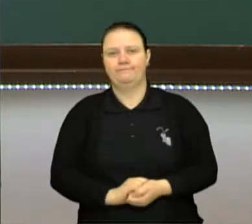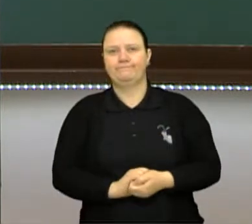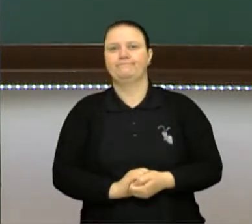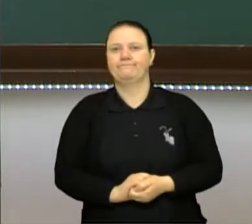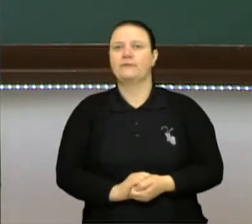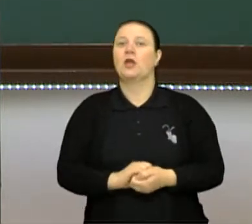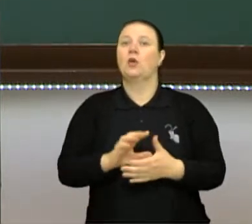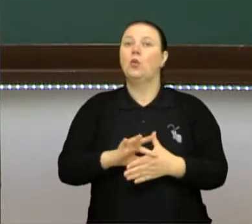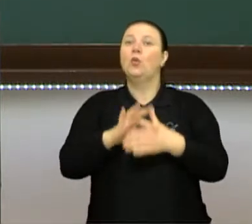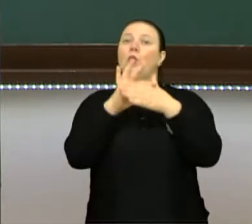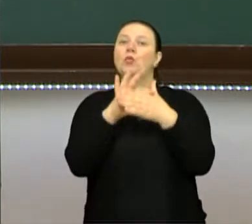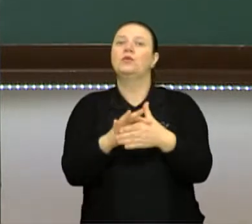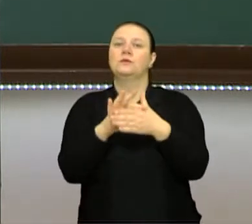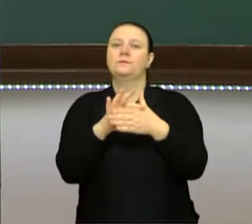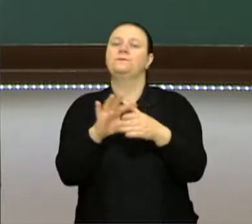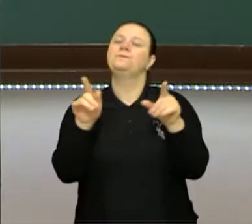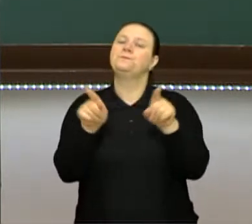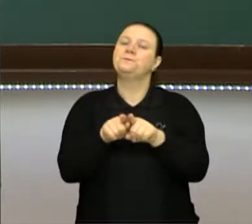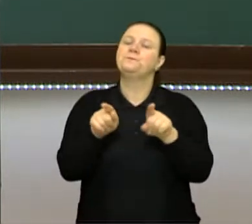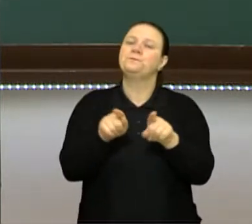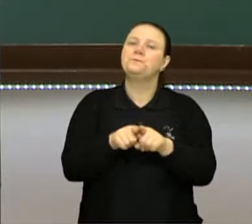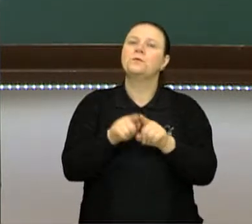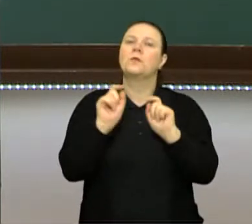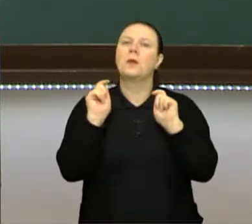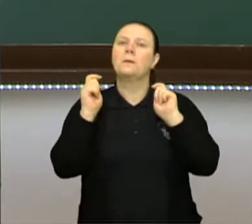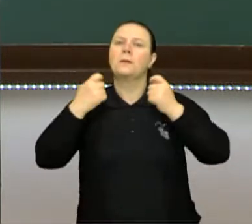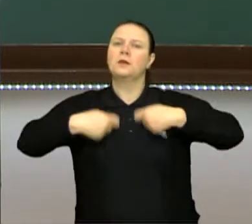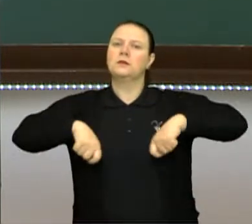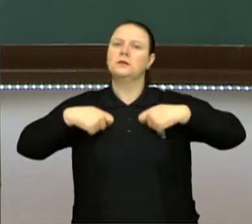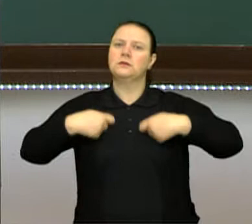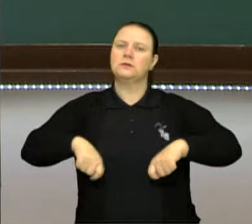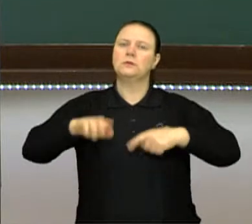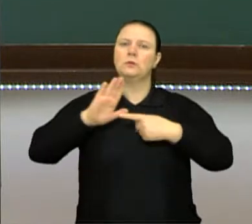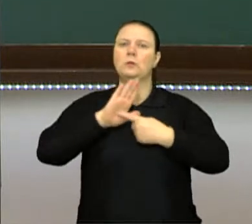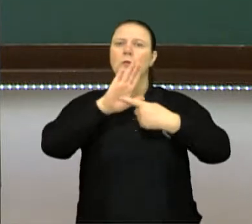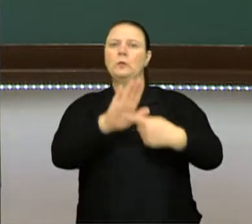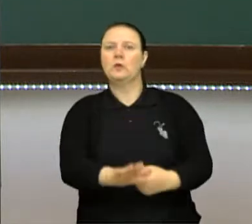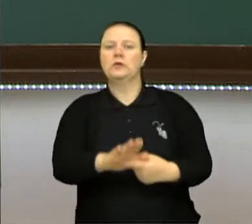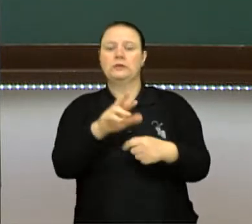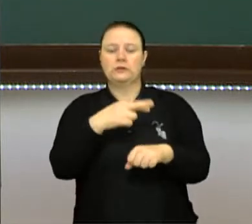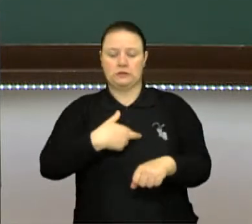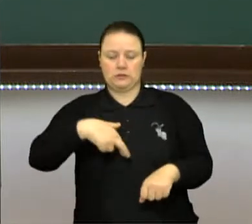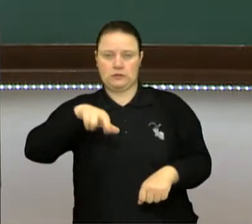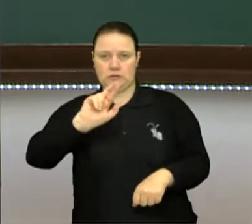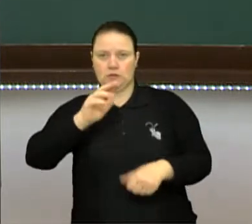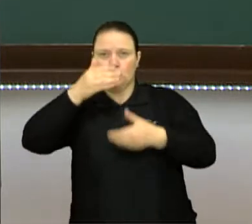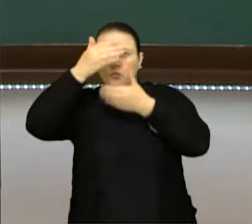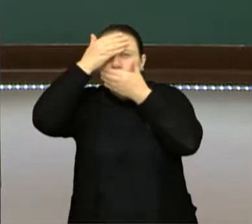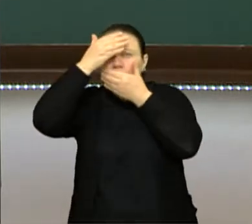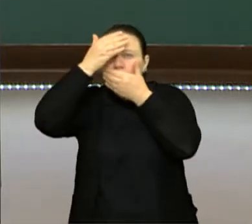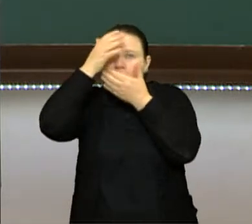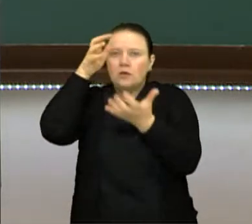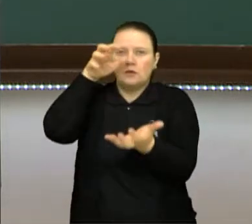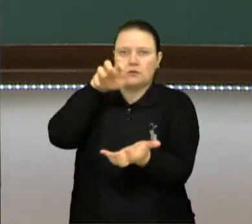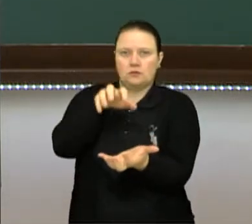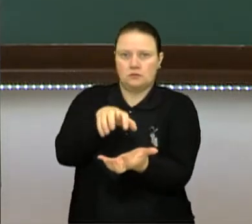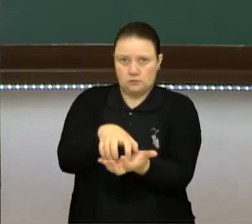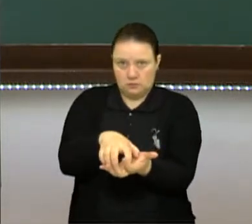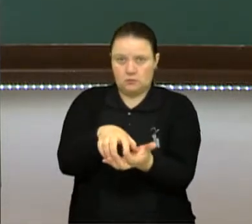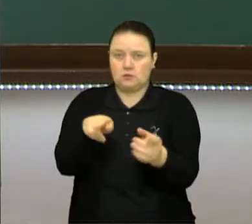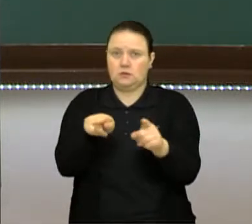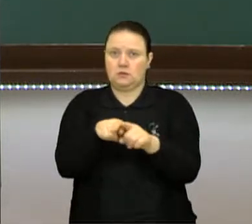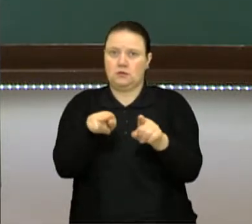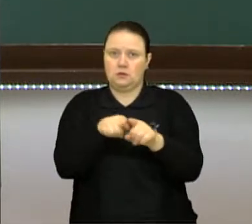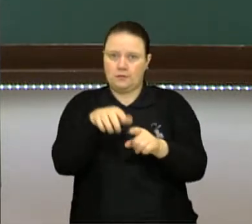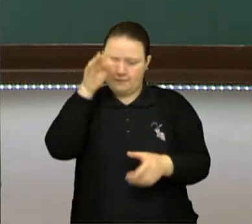Por essa razão, temos que estabelecer a diferenciação a partir da religião islâmica, no qual se compartilha uma mesma